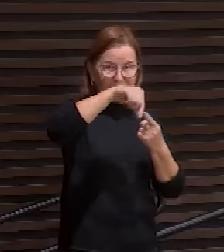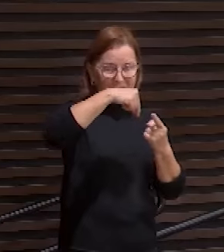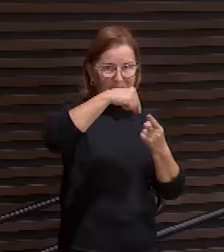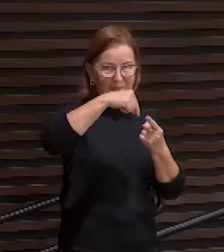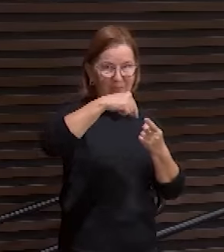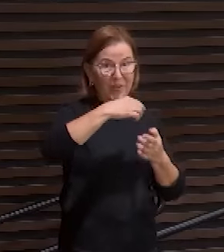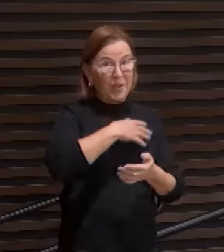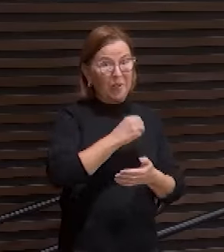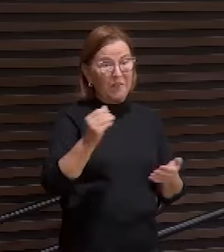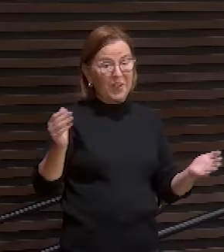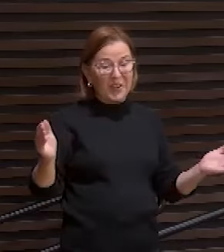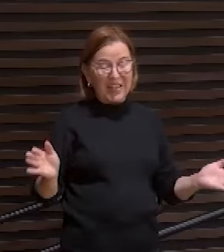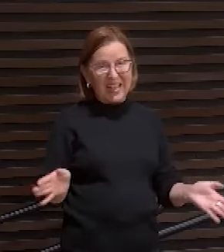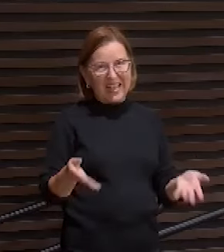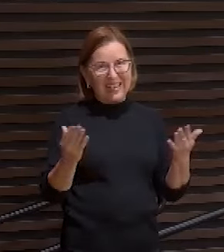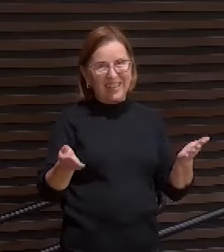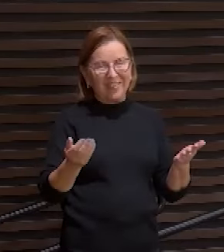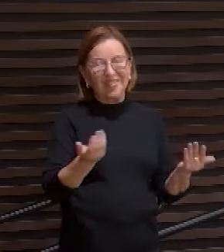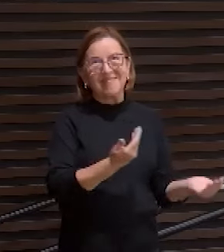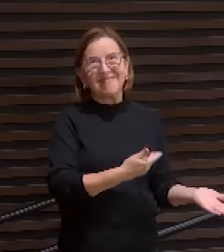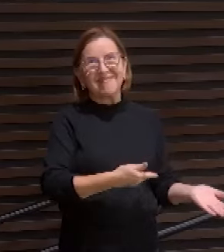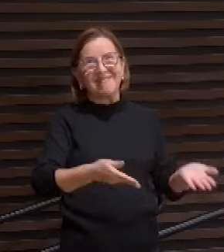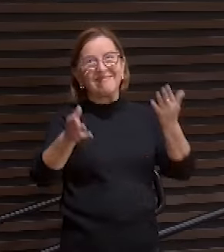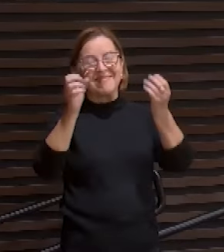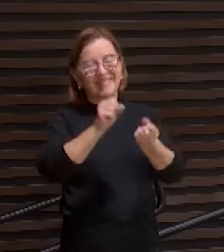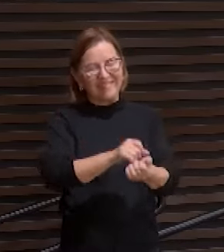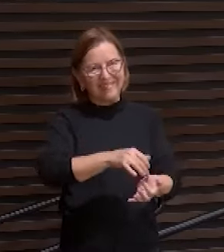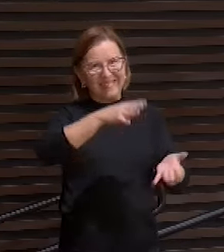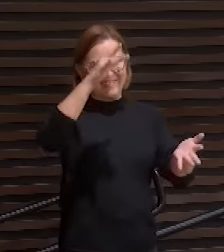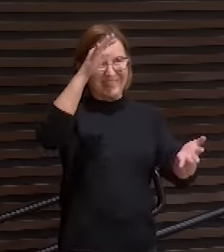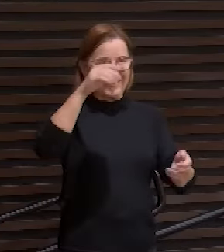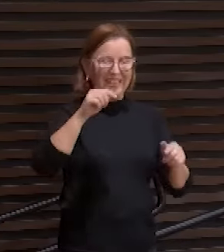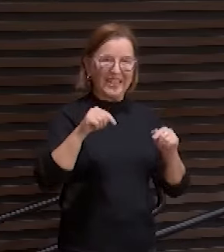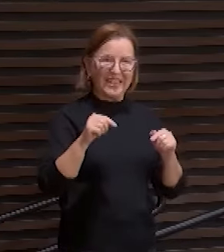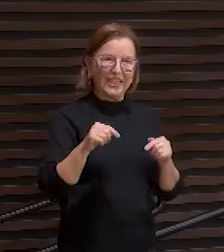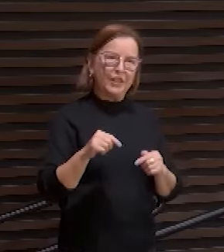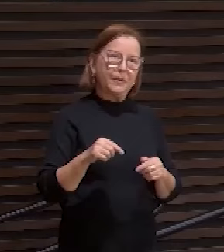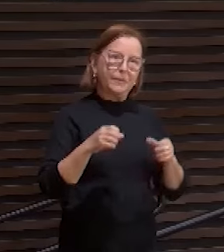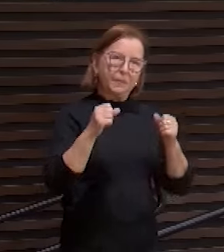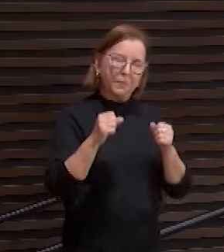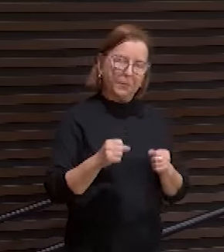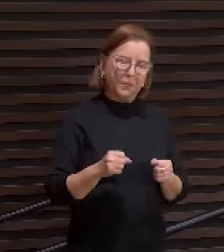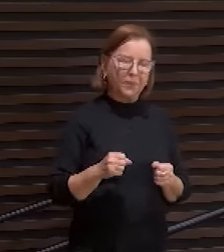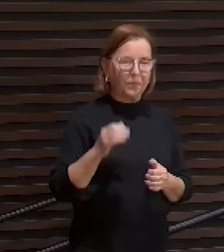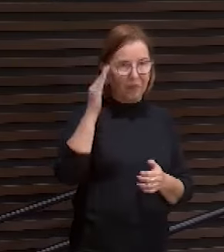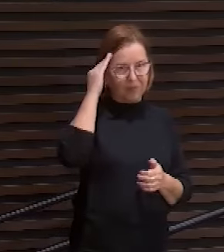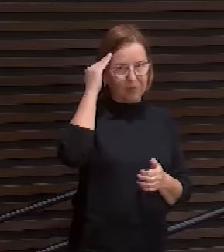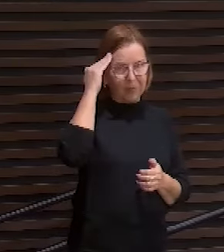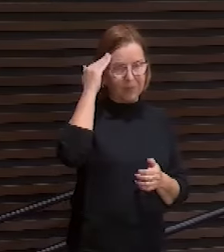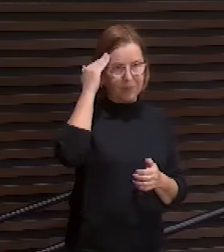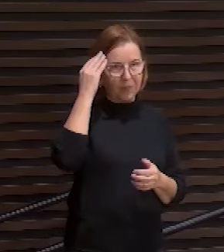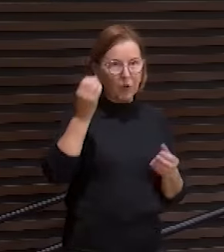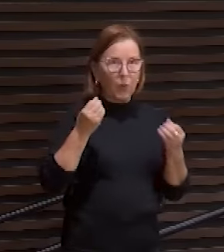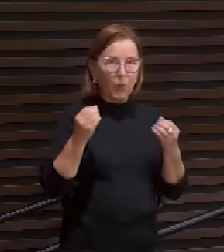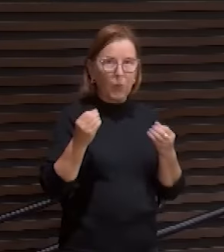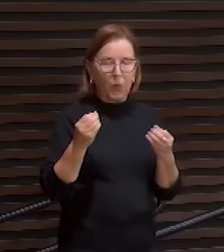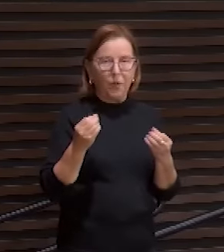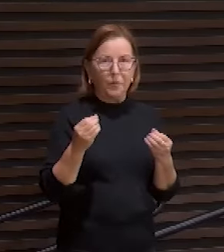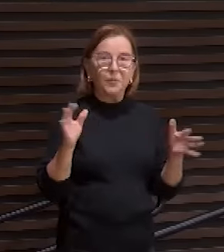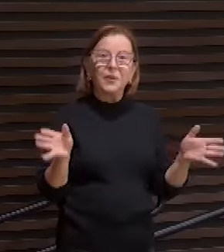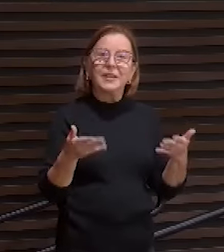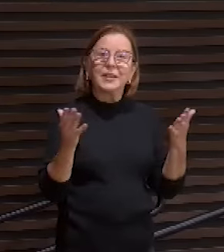exaltado e elevado e muy sublime. E aqui nós podemos aplicar de que maneira ele foi triplamente